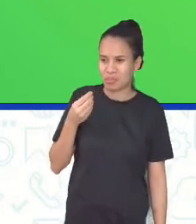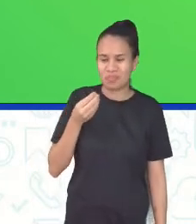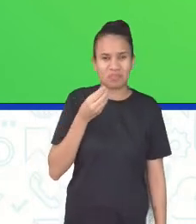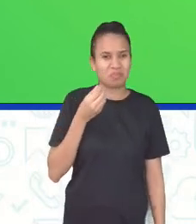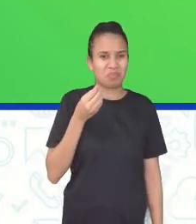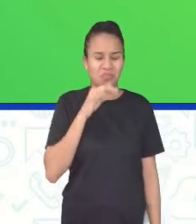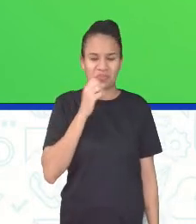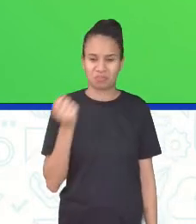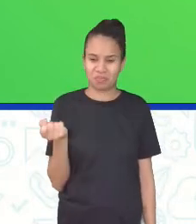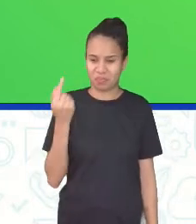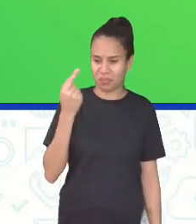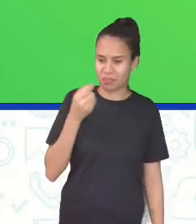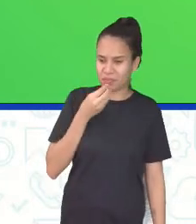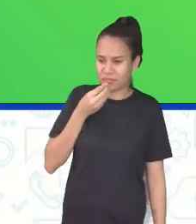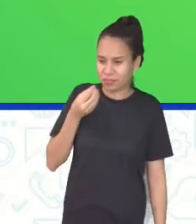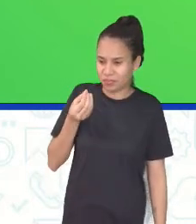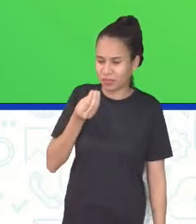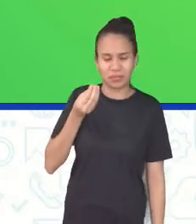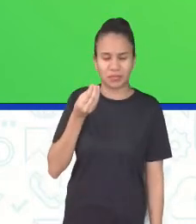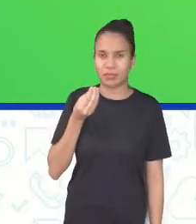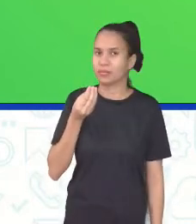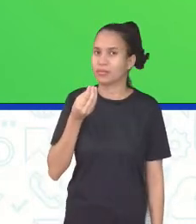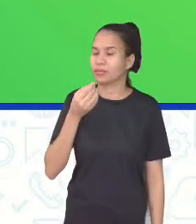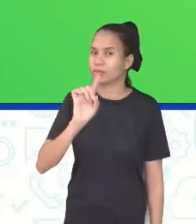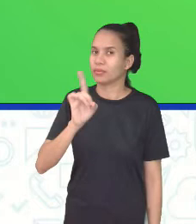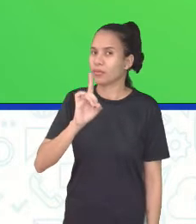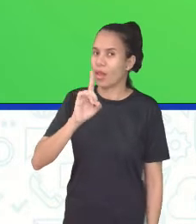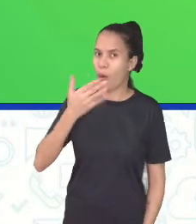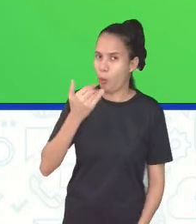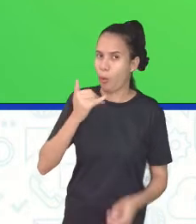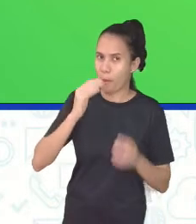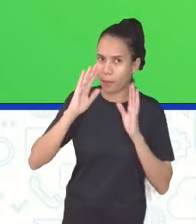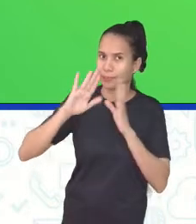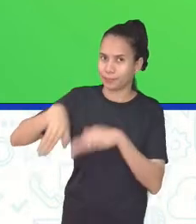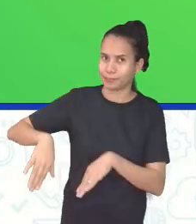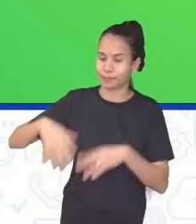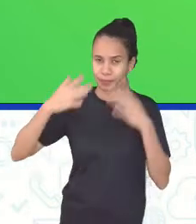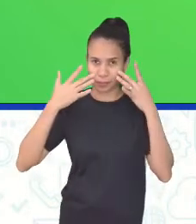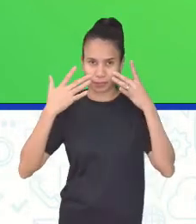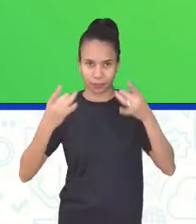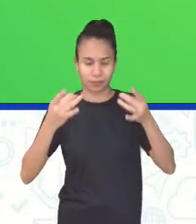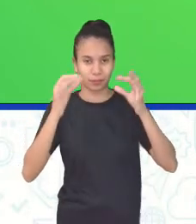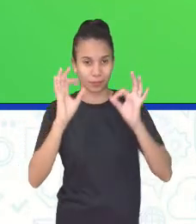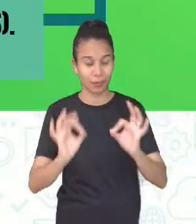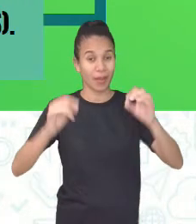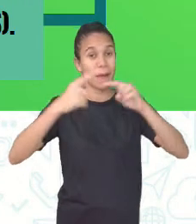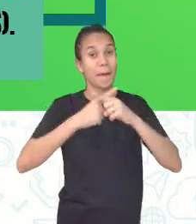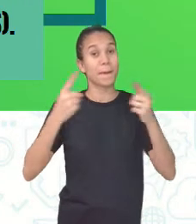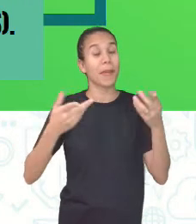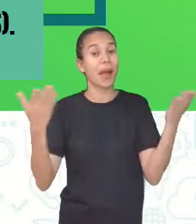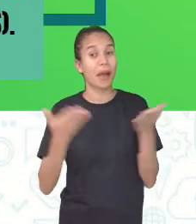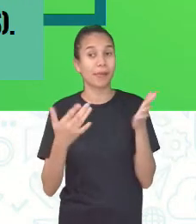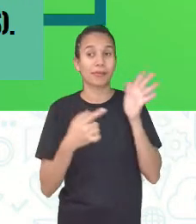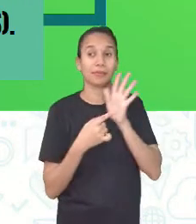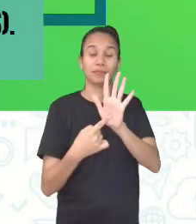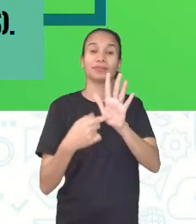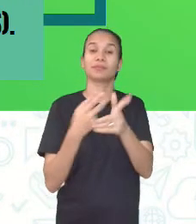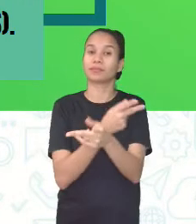boca, ele tem um sabor diferente do que a gente conhece, já temos que ficar em alerta também. Porém, agora eu vou mostrar